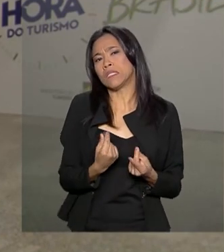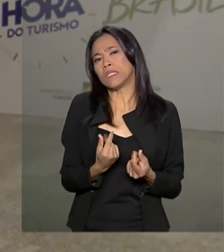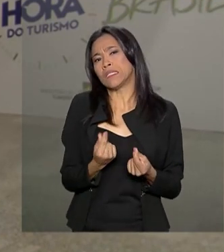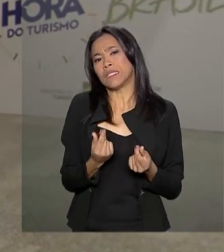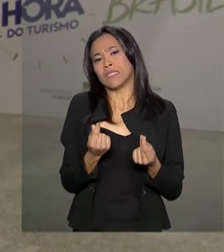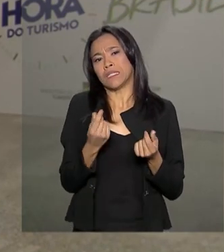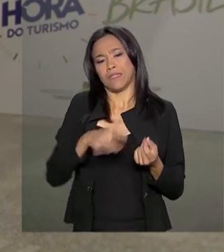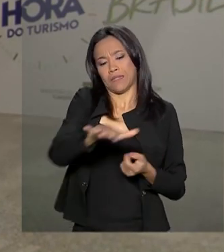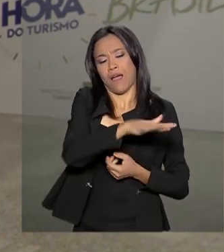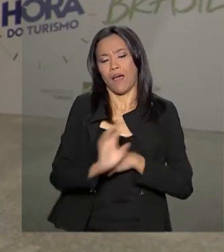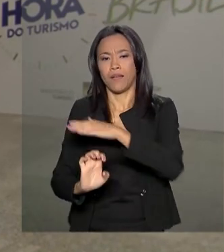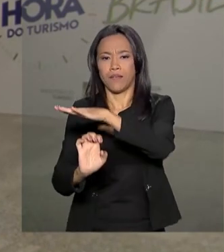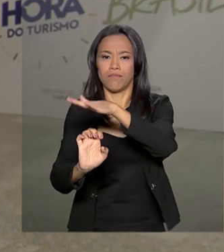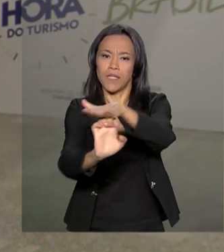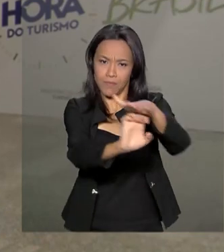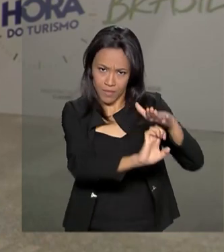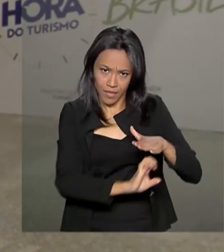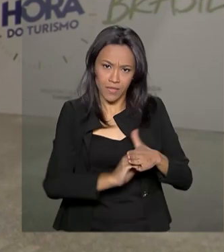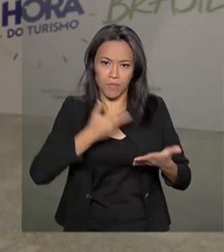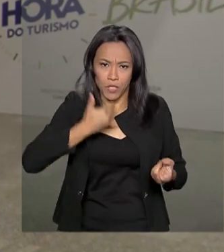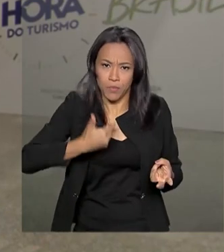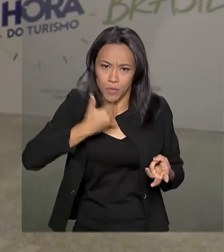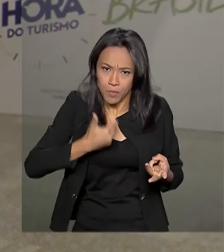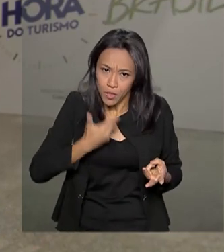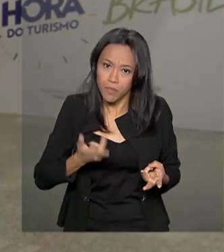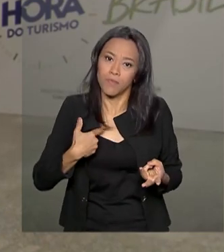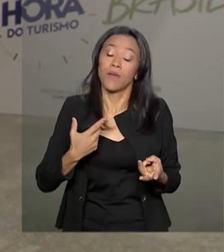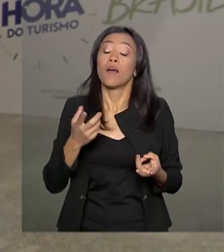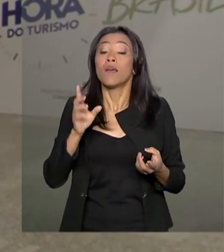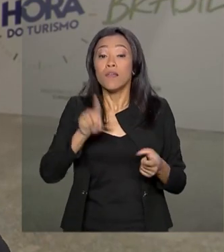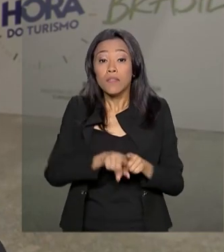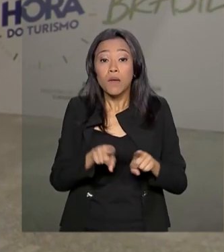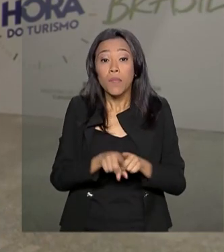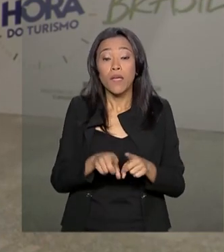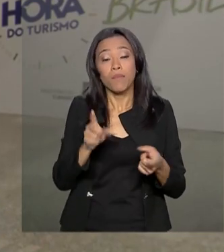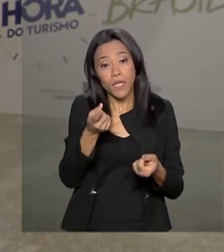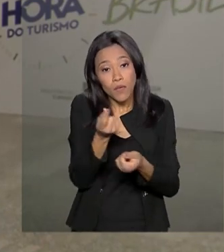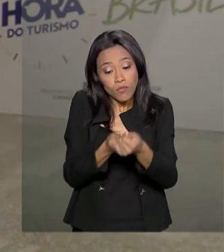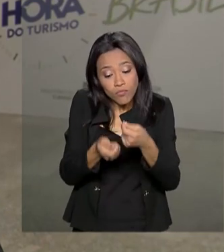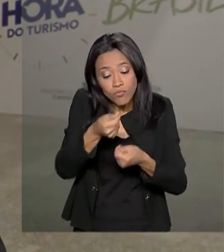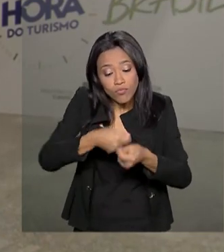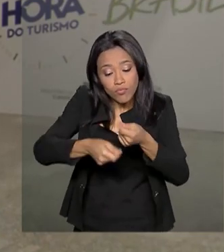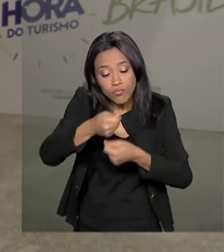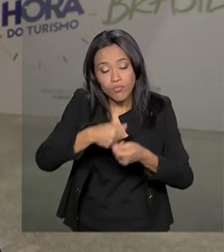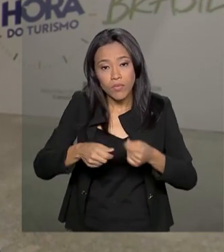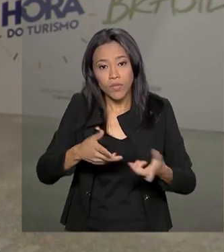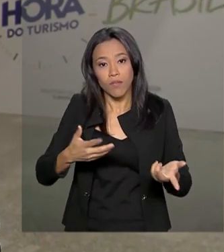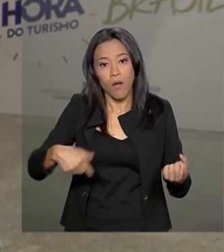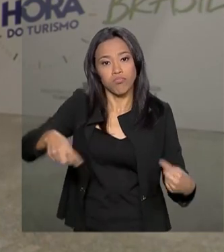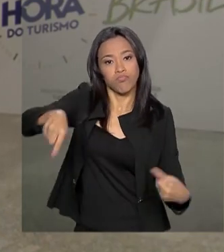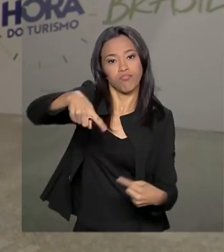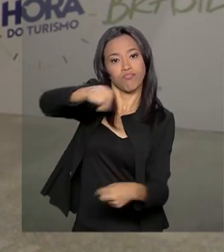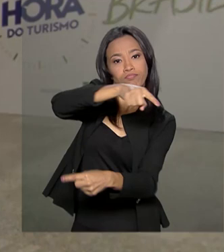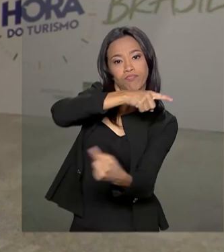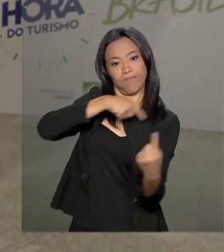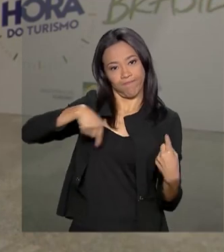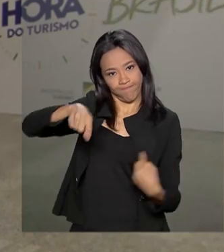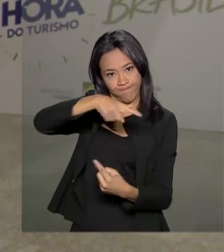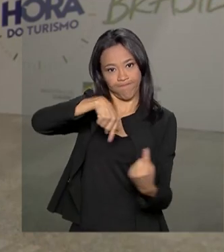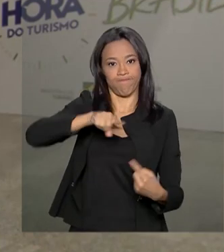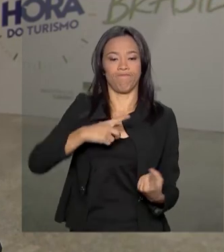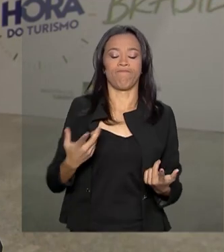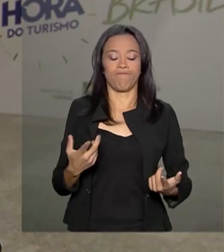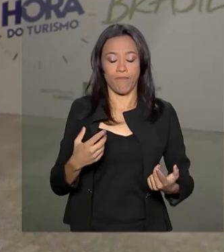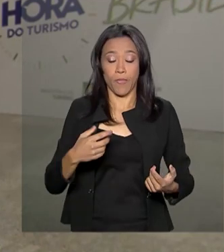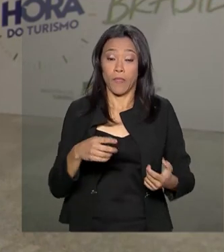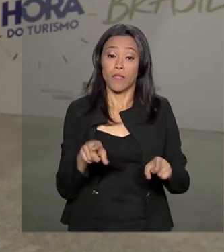empresários do setor e também fazer com que a balança comercial em relação ao turismo fique mais igual. só porque, só para a gente